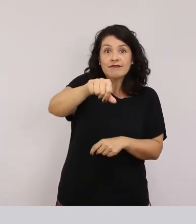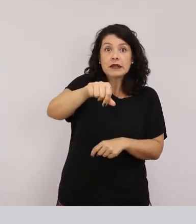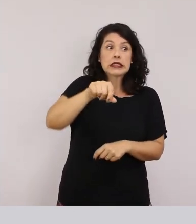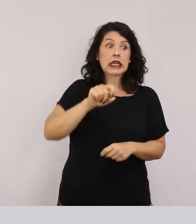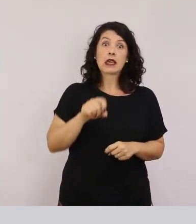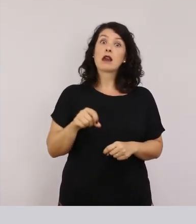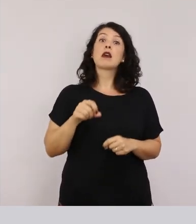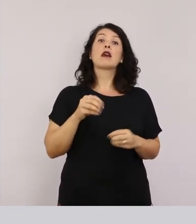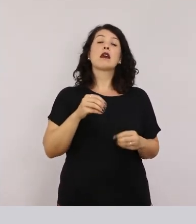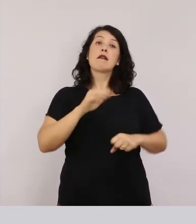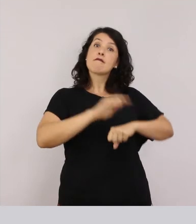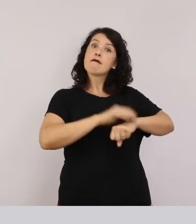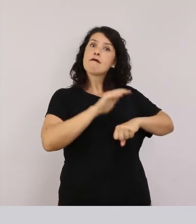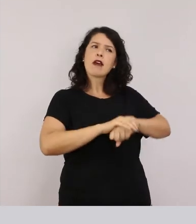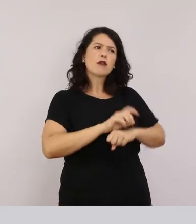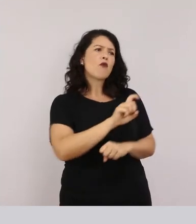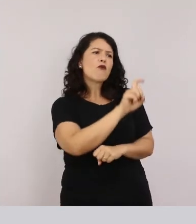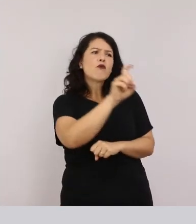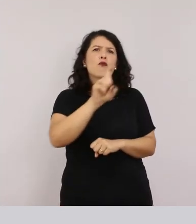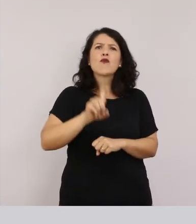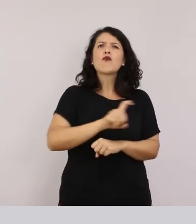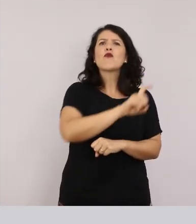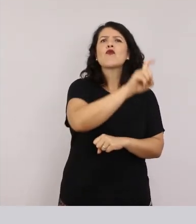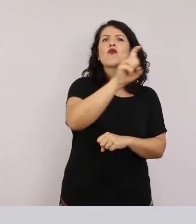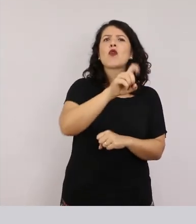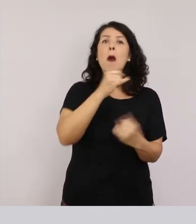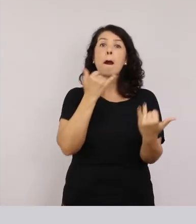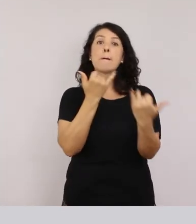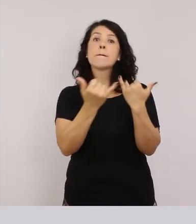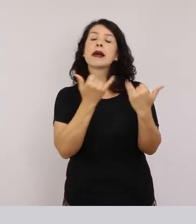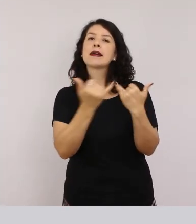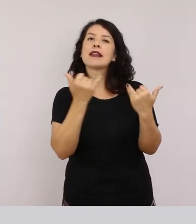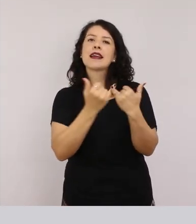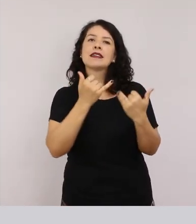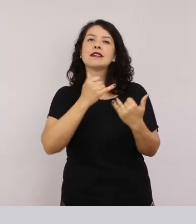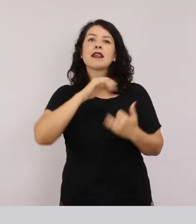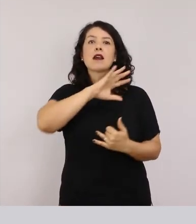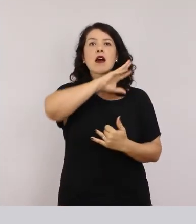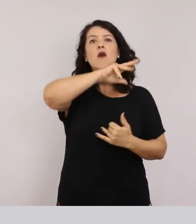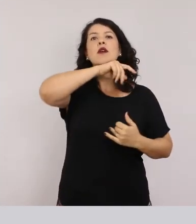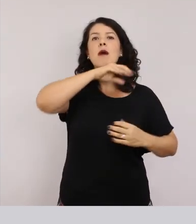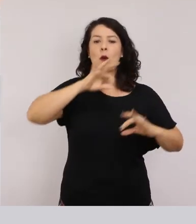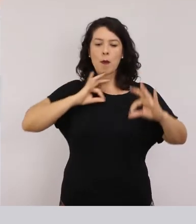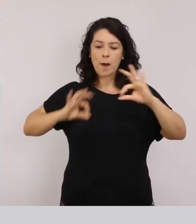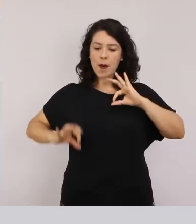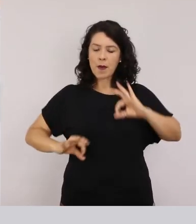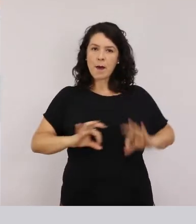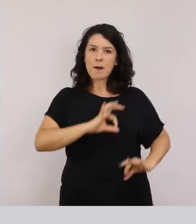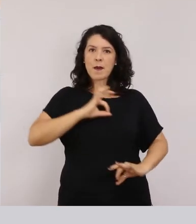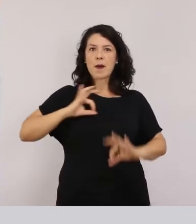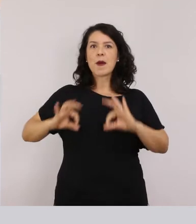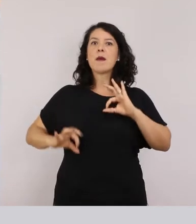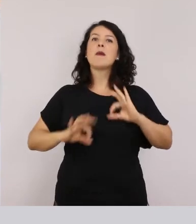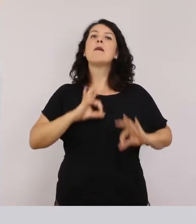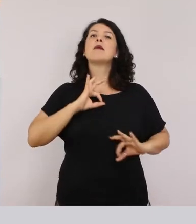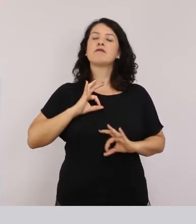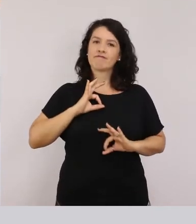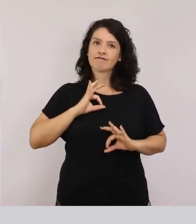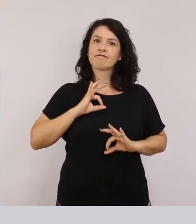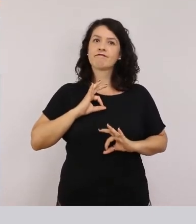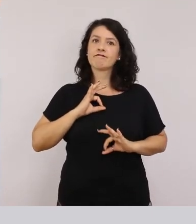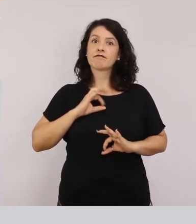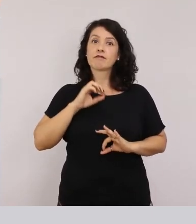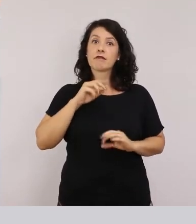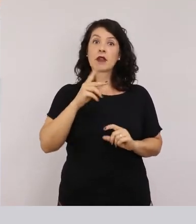grafitadas com textura de pele de onça Esses objetos